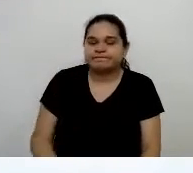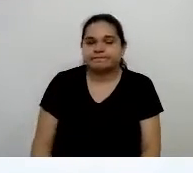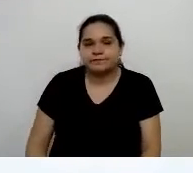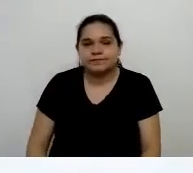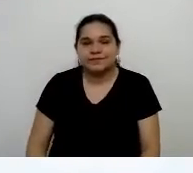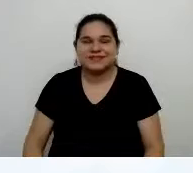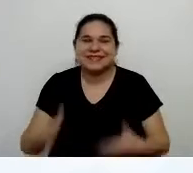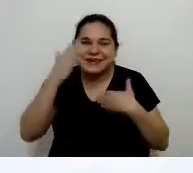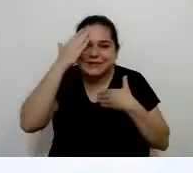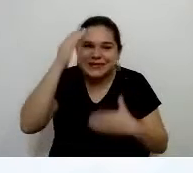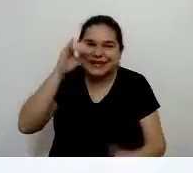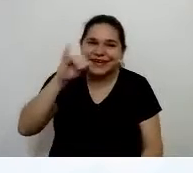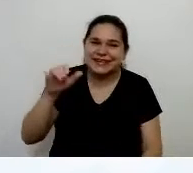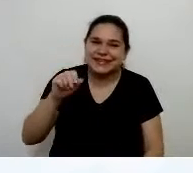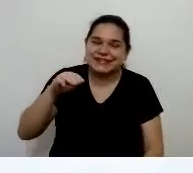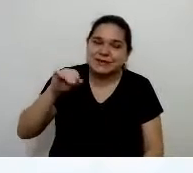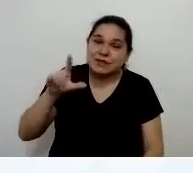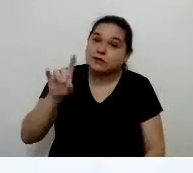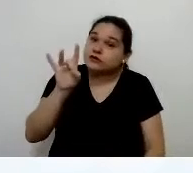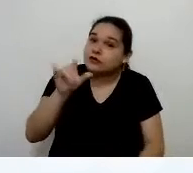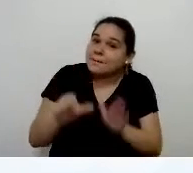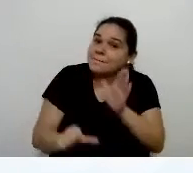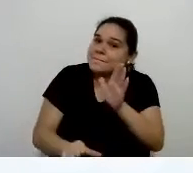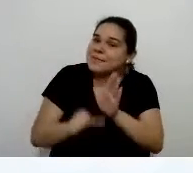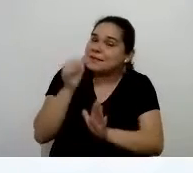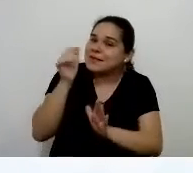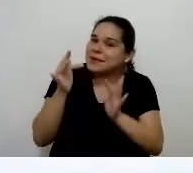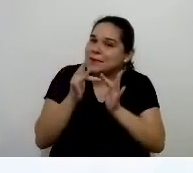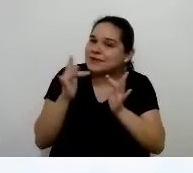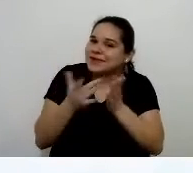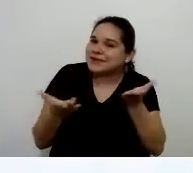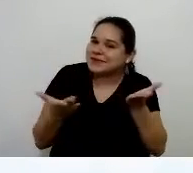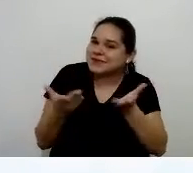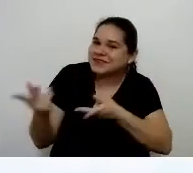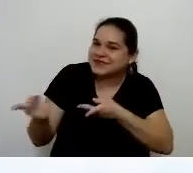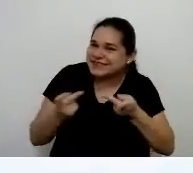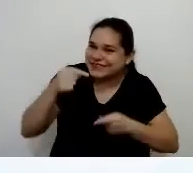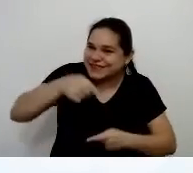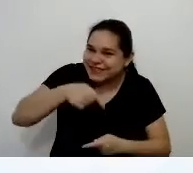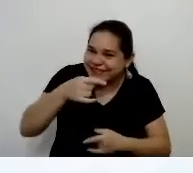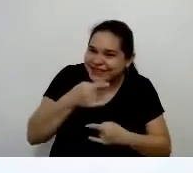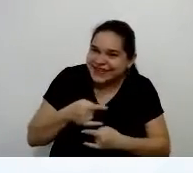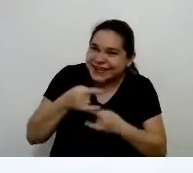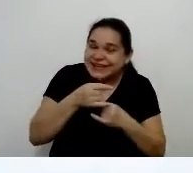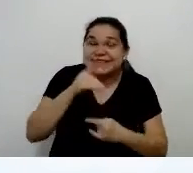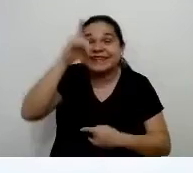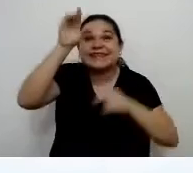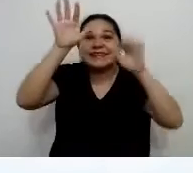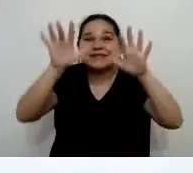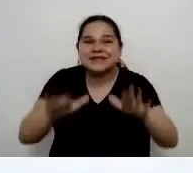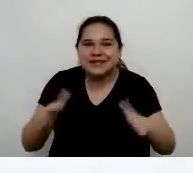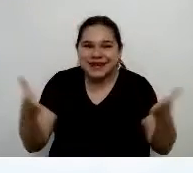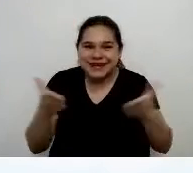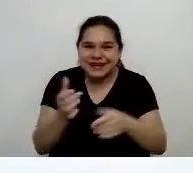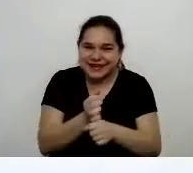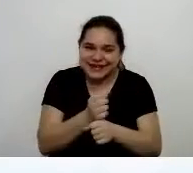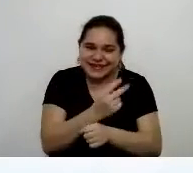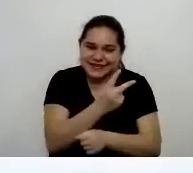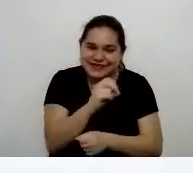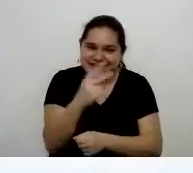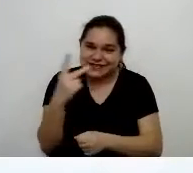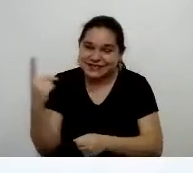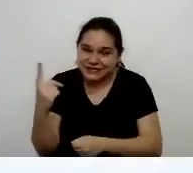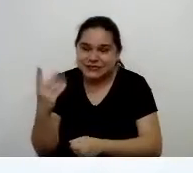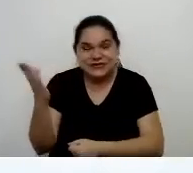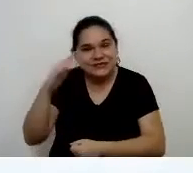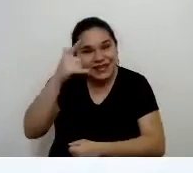Obrigada, Jamil. Essa a sua primeira visita aqui de muitas, né? Que Deus abençoe agora em 2021, que você